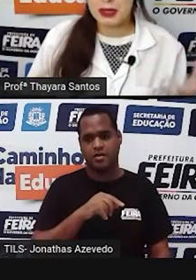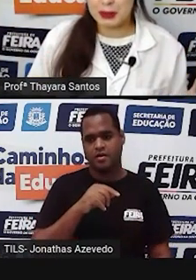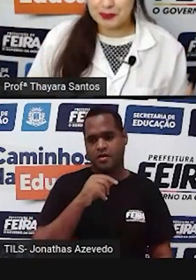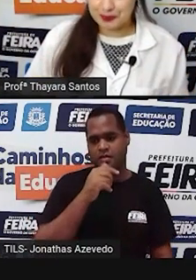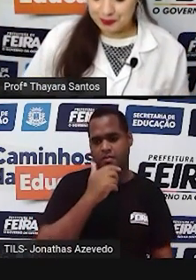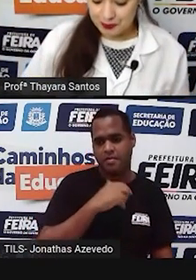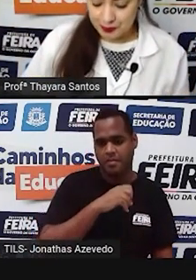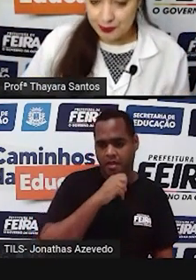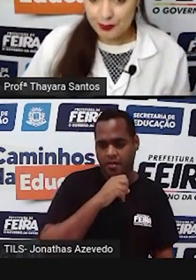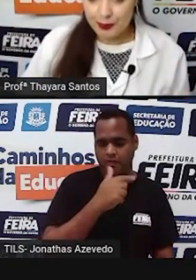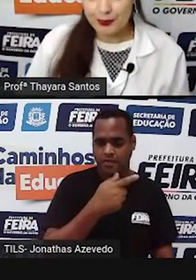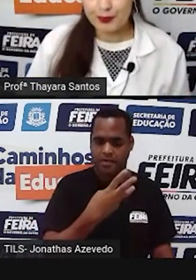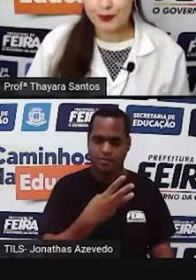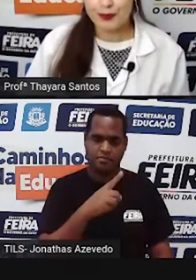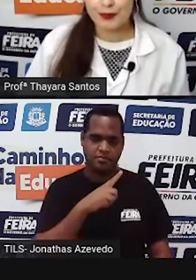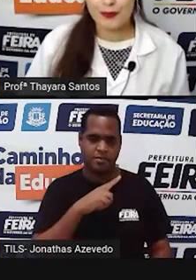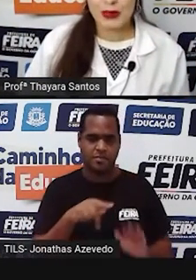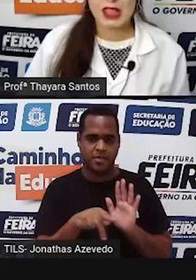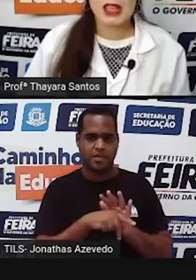pela mãe.